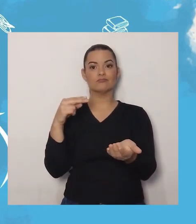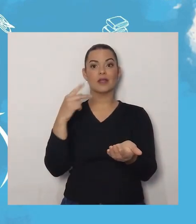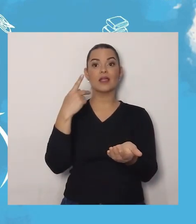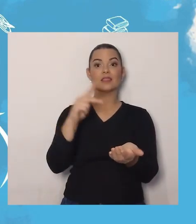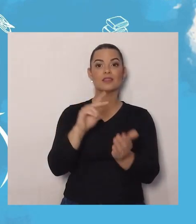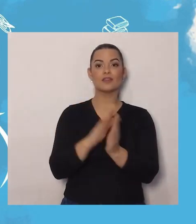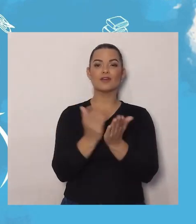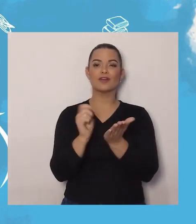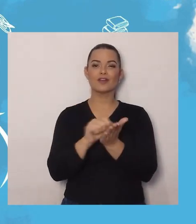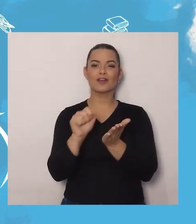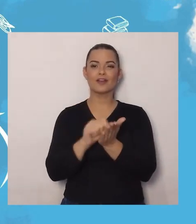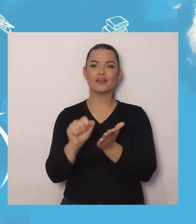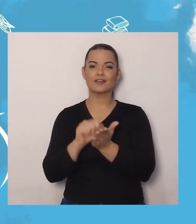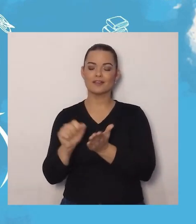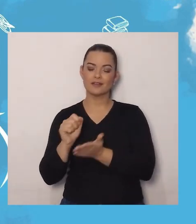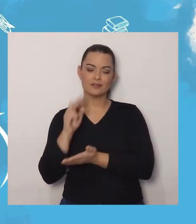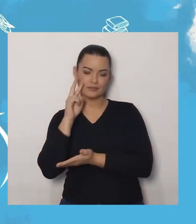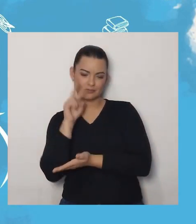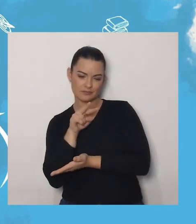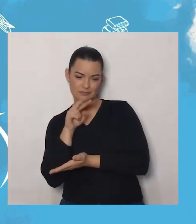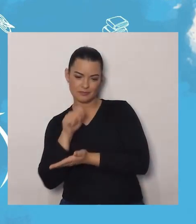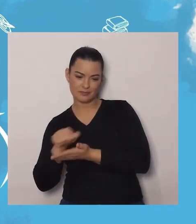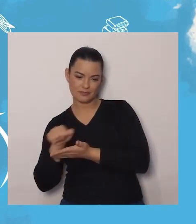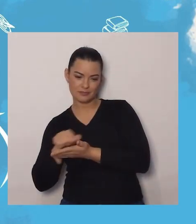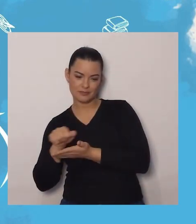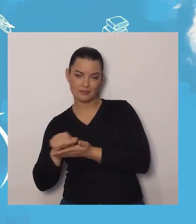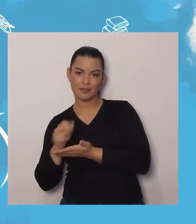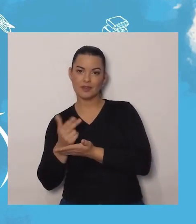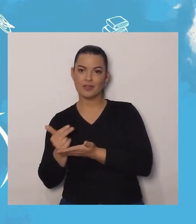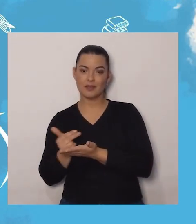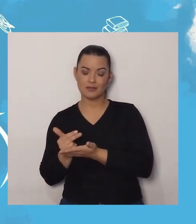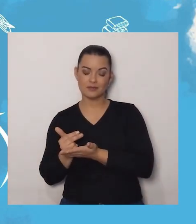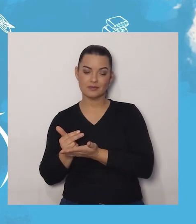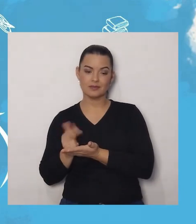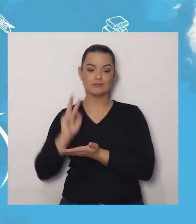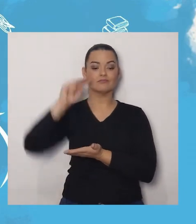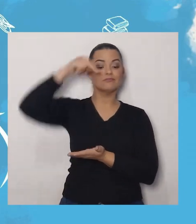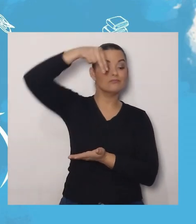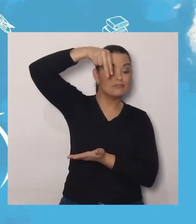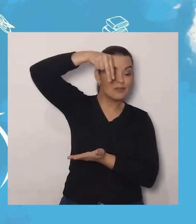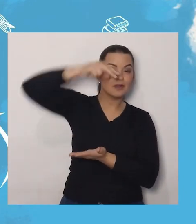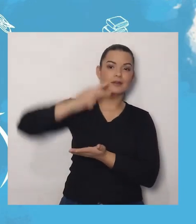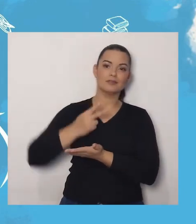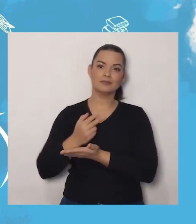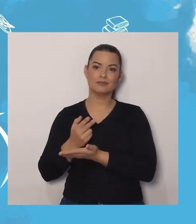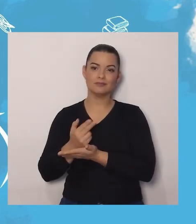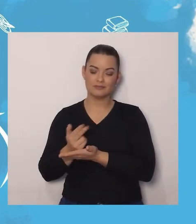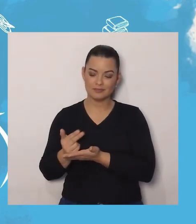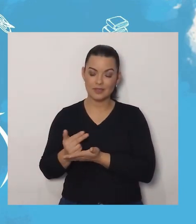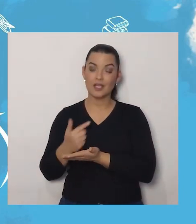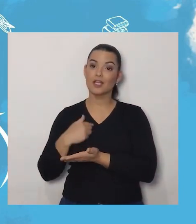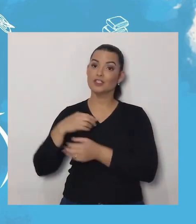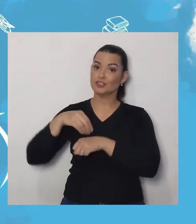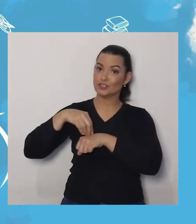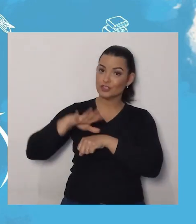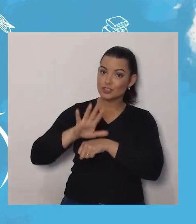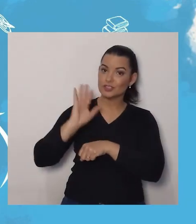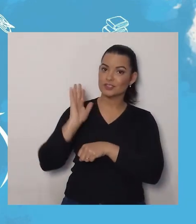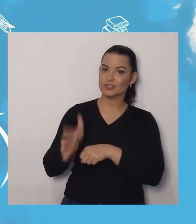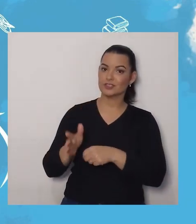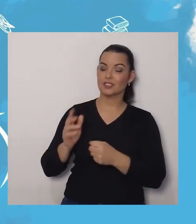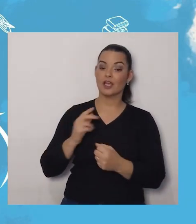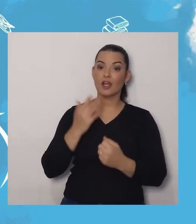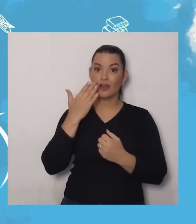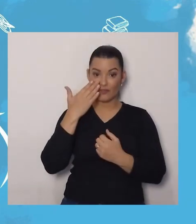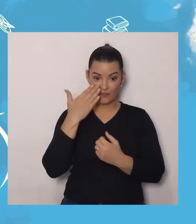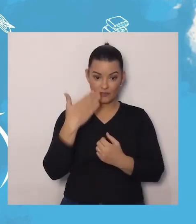Esse objeto, De diferentes pontos de vista, Eu já dei a dica aqui, Para vocês, Observarem ele de frente, De